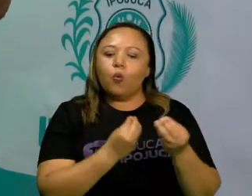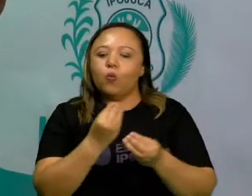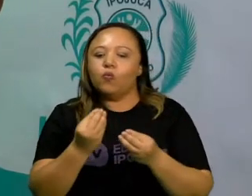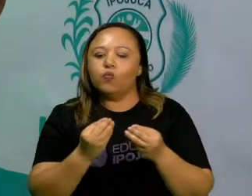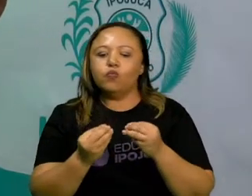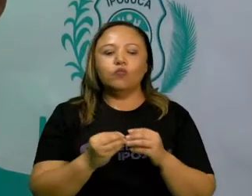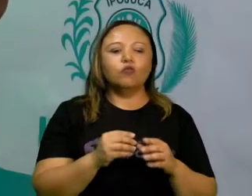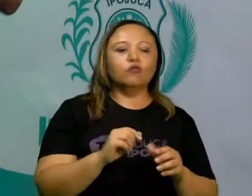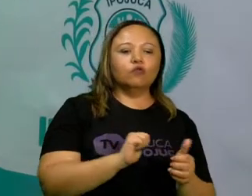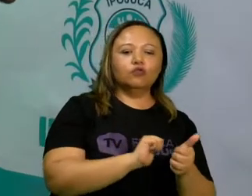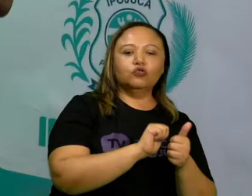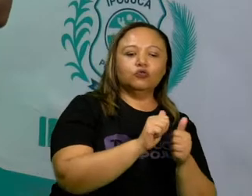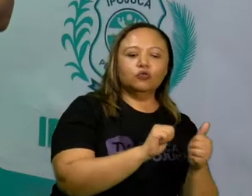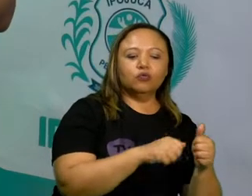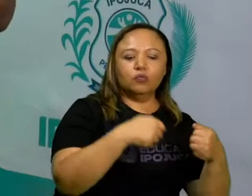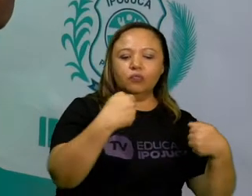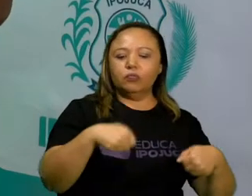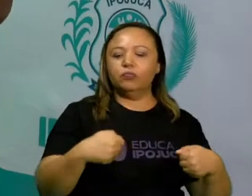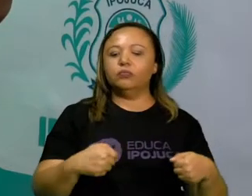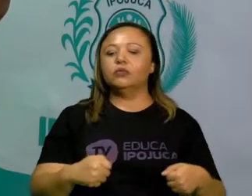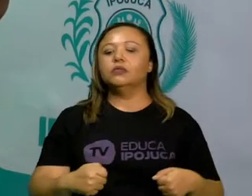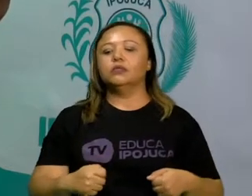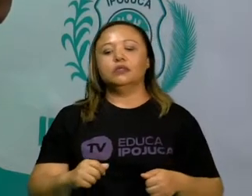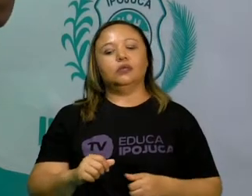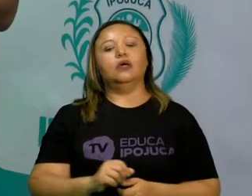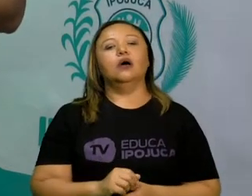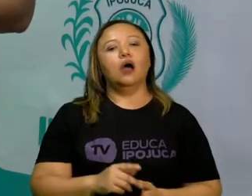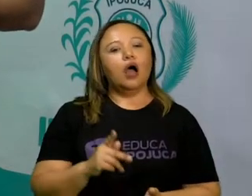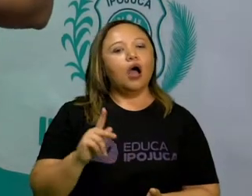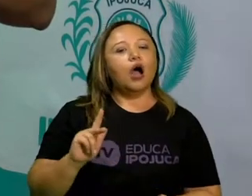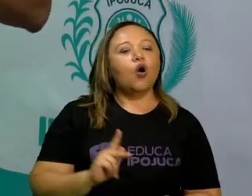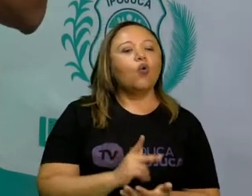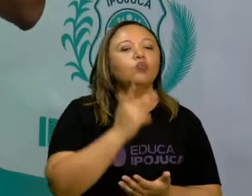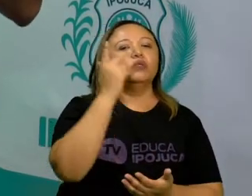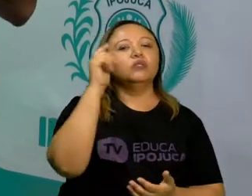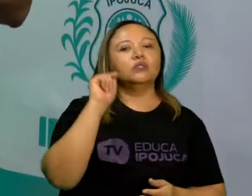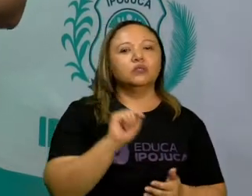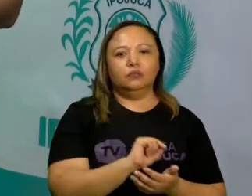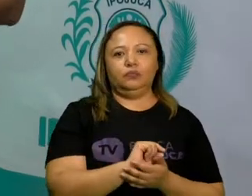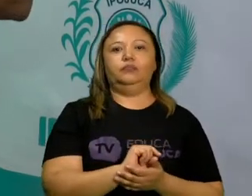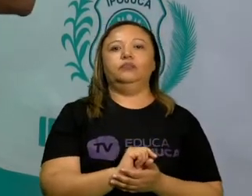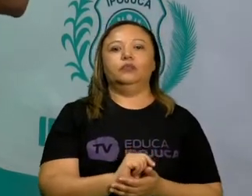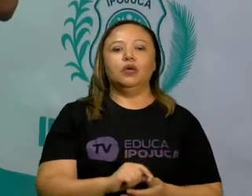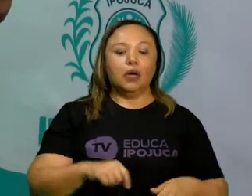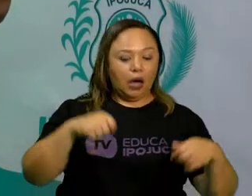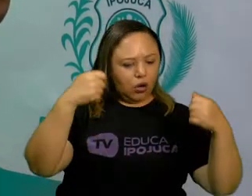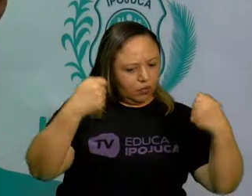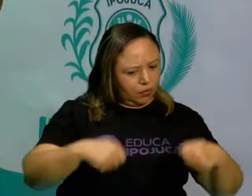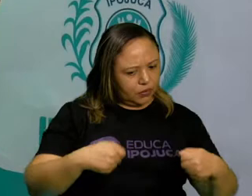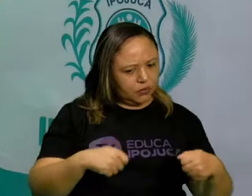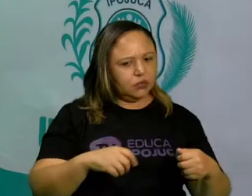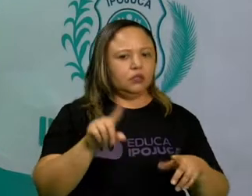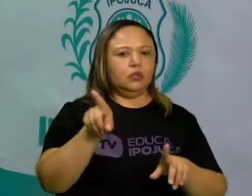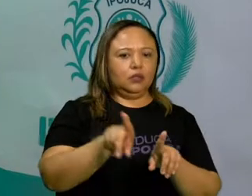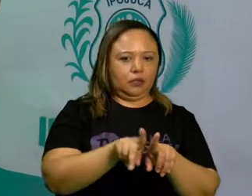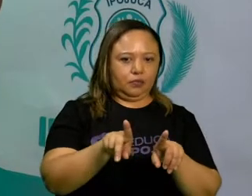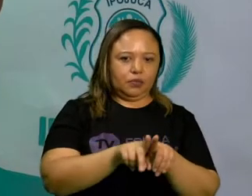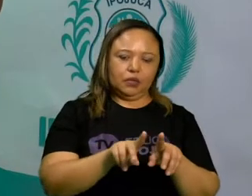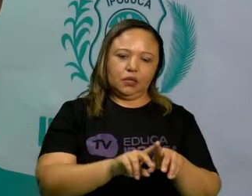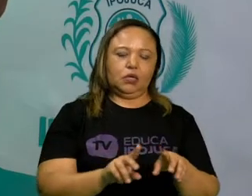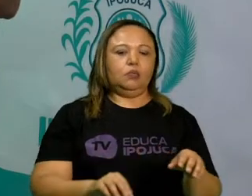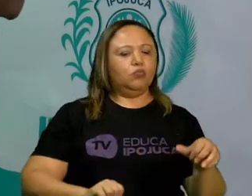e como ele deve ser feito, mas claro que há possibilidade de você criar novas regras, fazer adaptações,